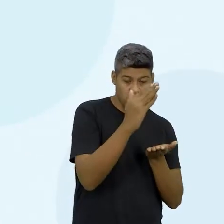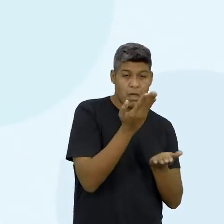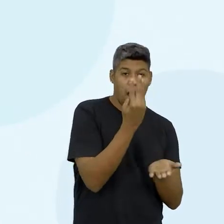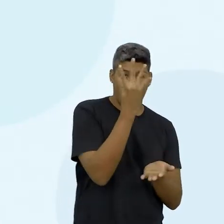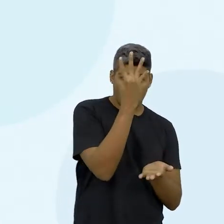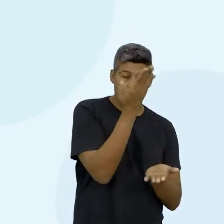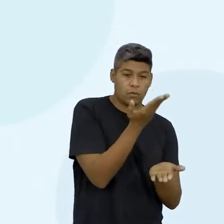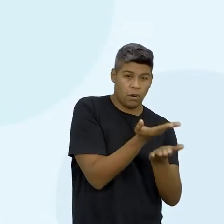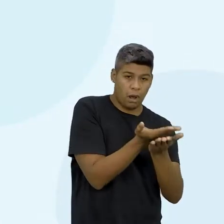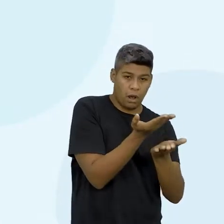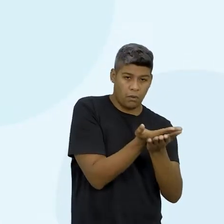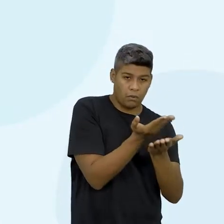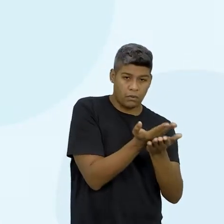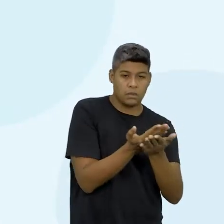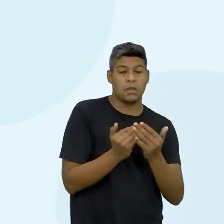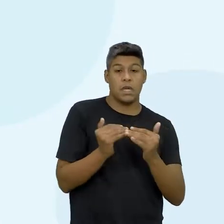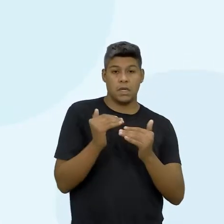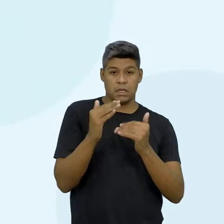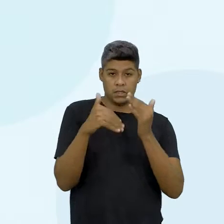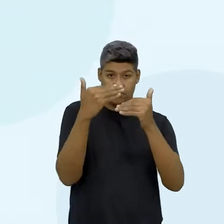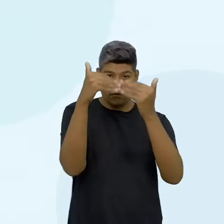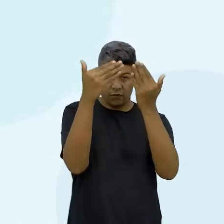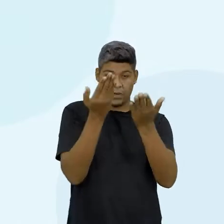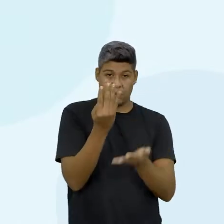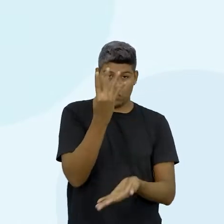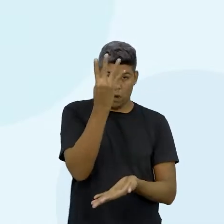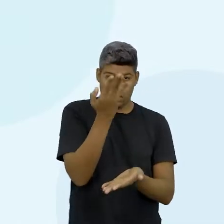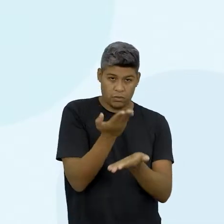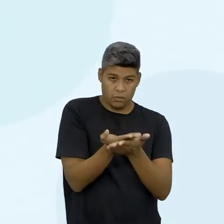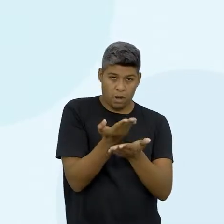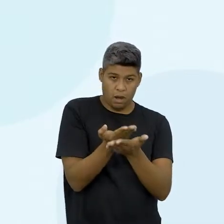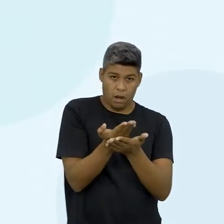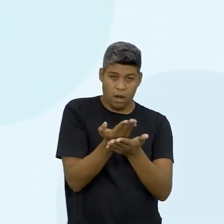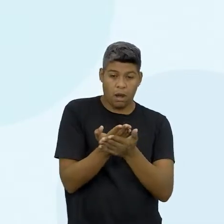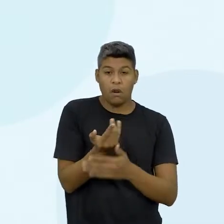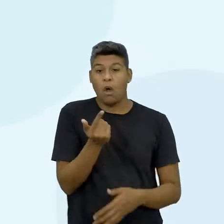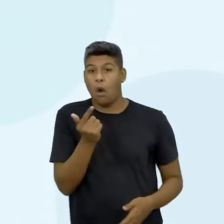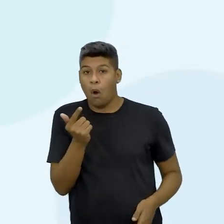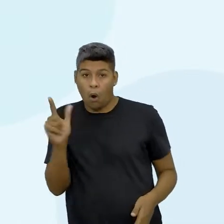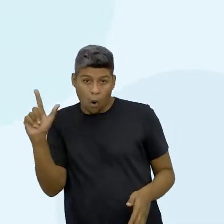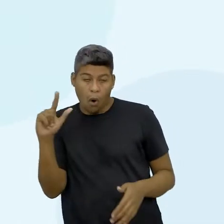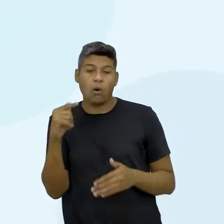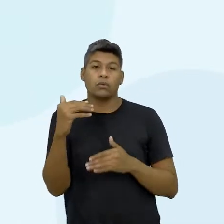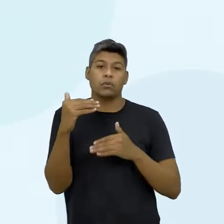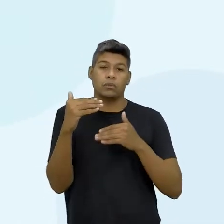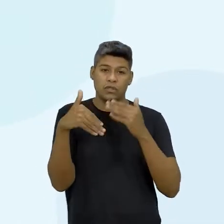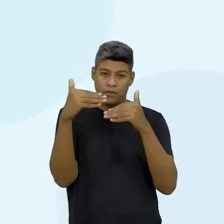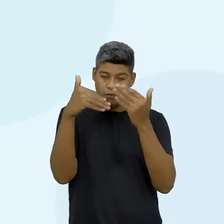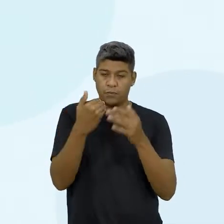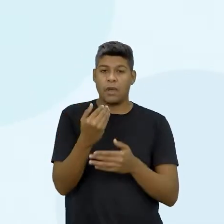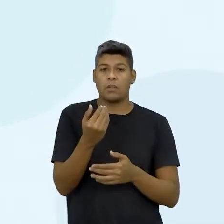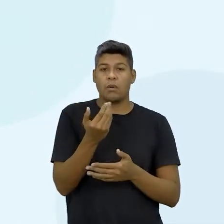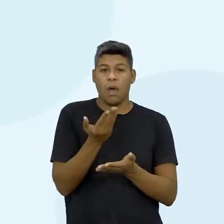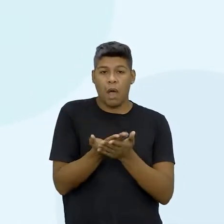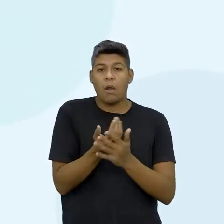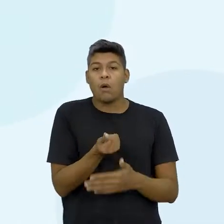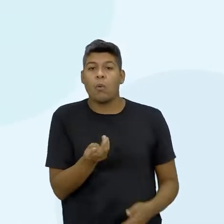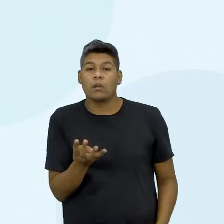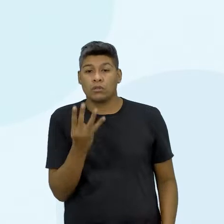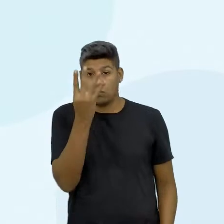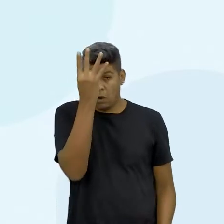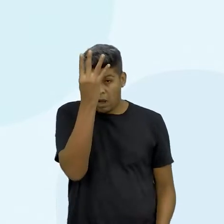aulas, o desenvolvimento, quatro aulas, outro desenvolvimento com quatro aulas e a nossa